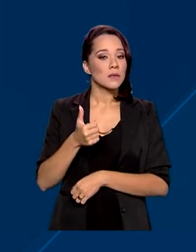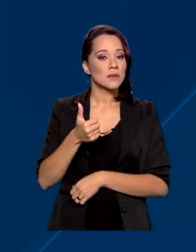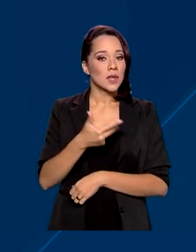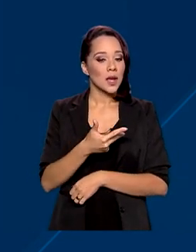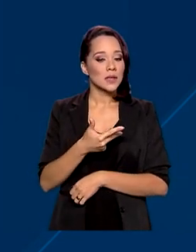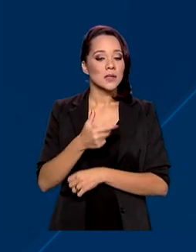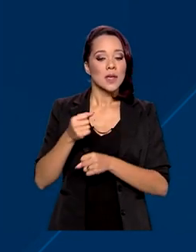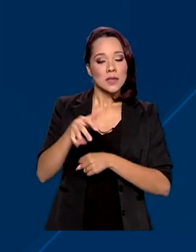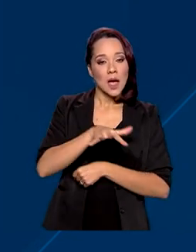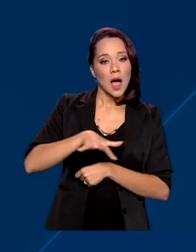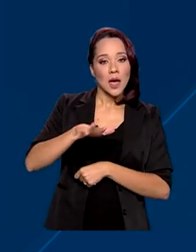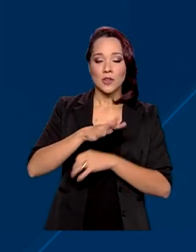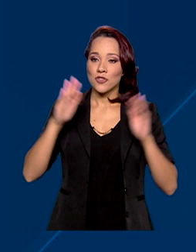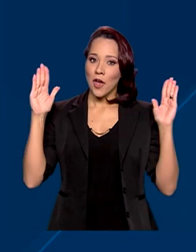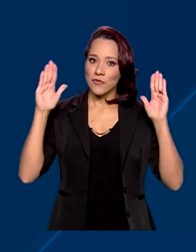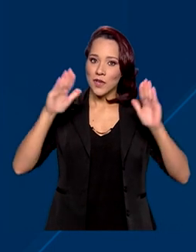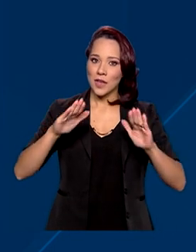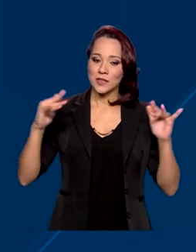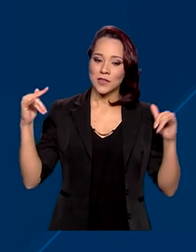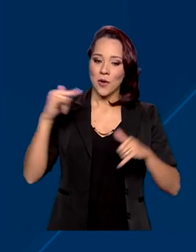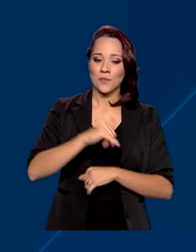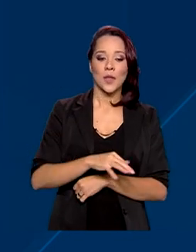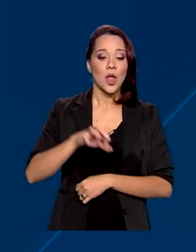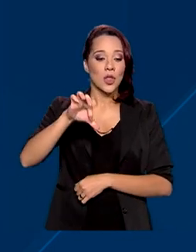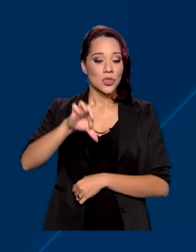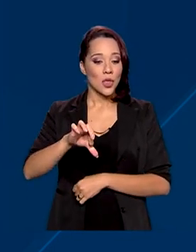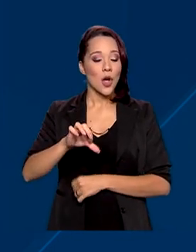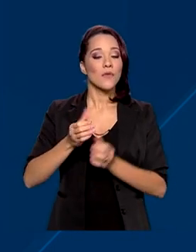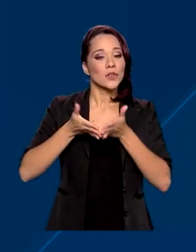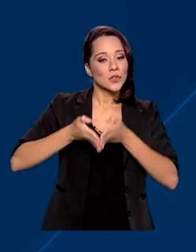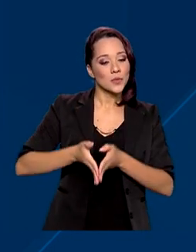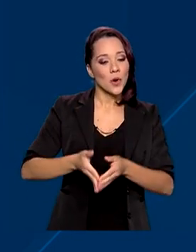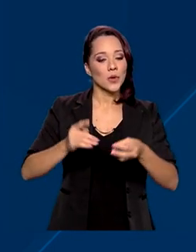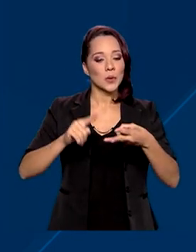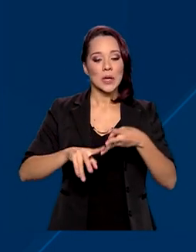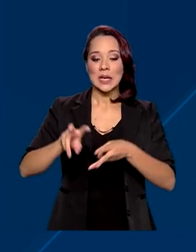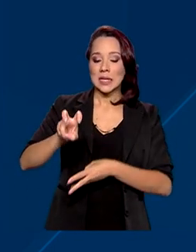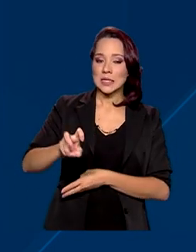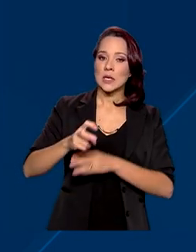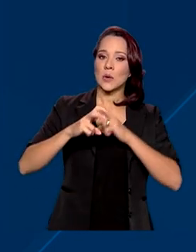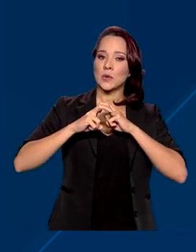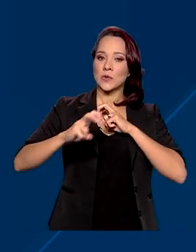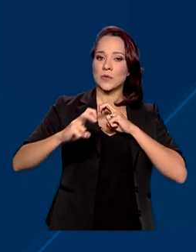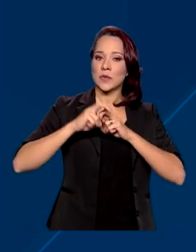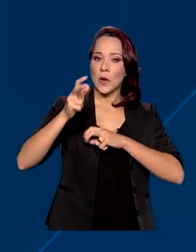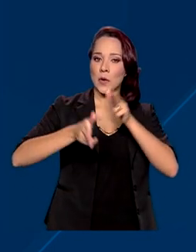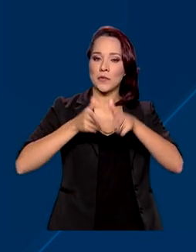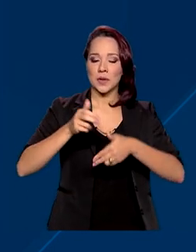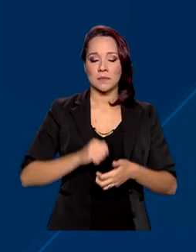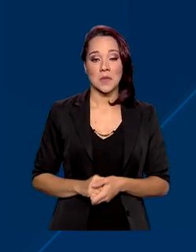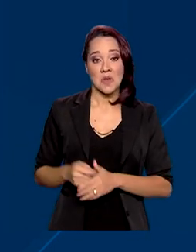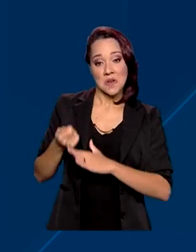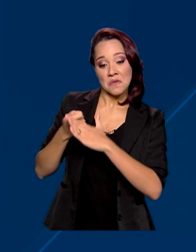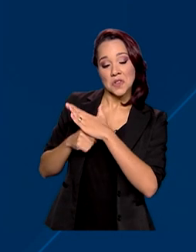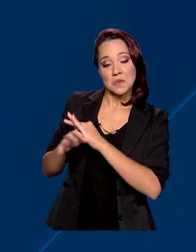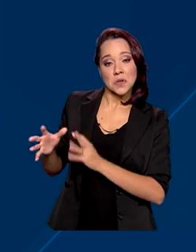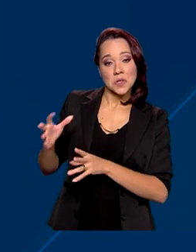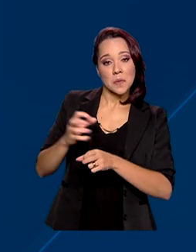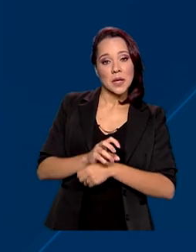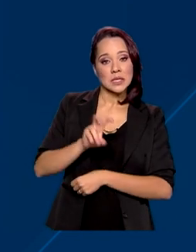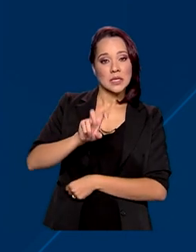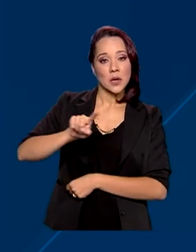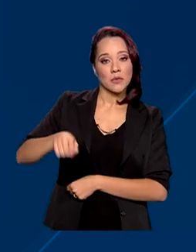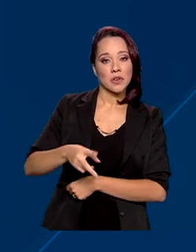entregas no setor de aviação, 9 no segmento portuário e 5 no ferroviário. Um investimento total de 5